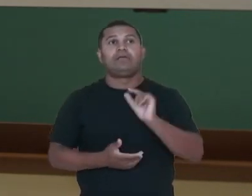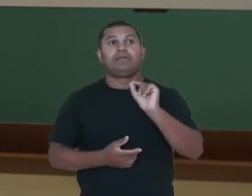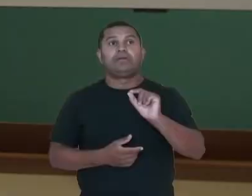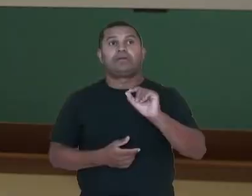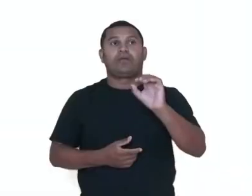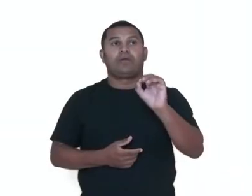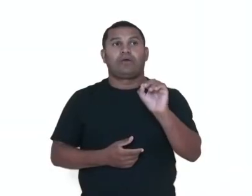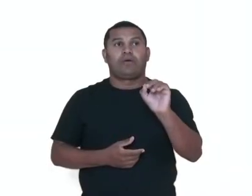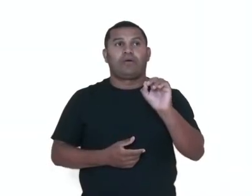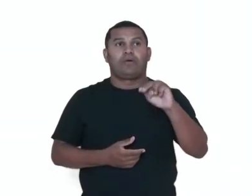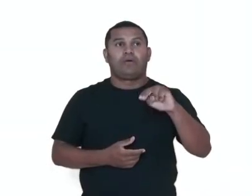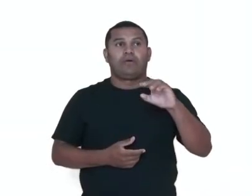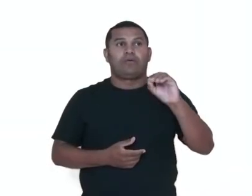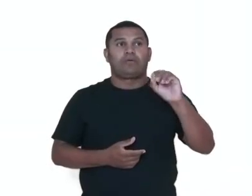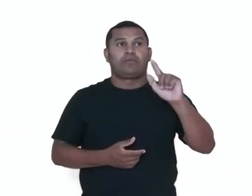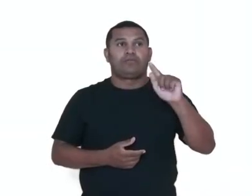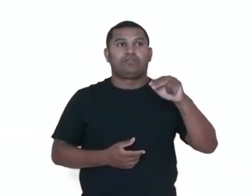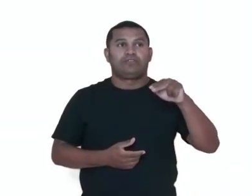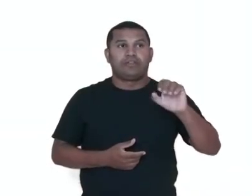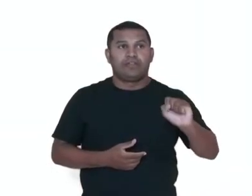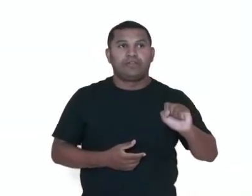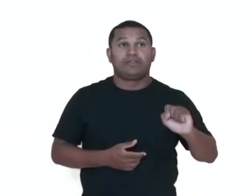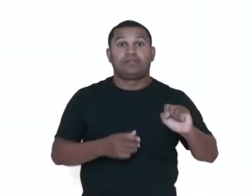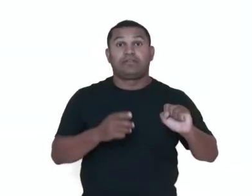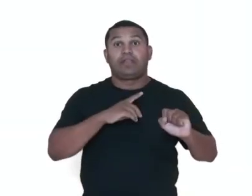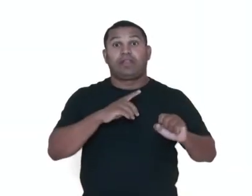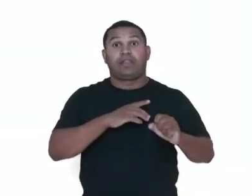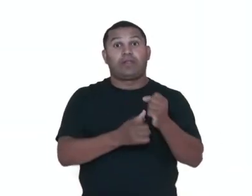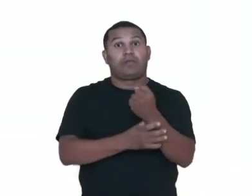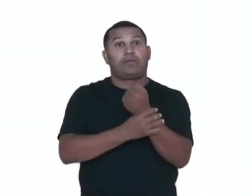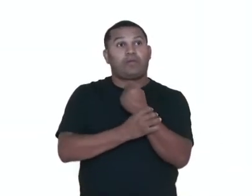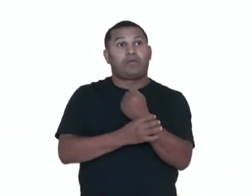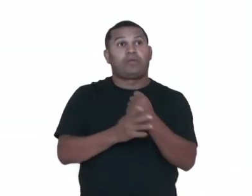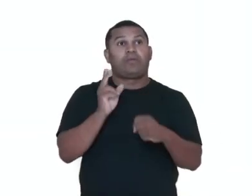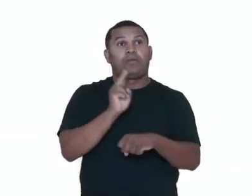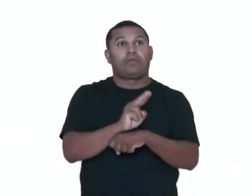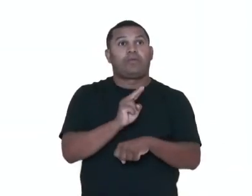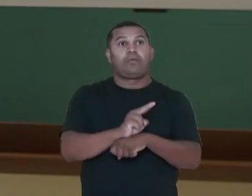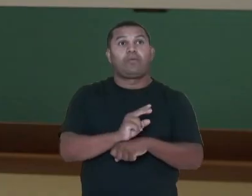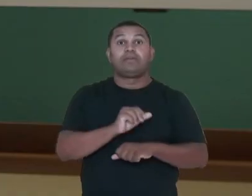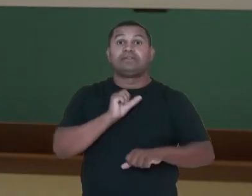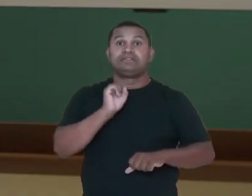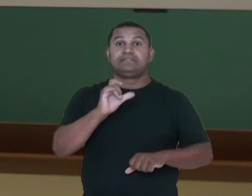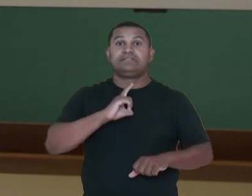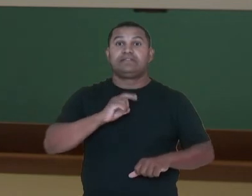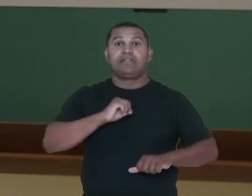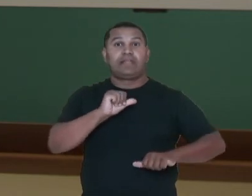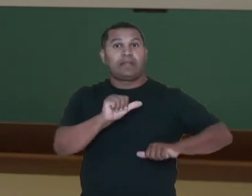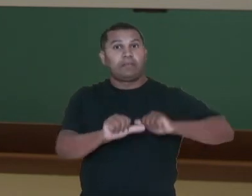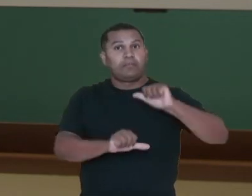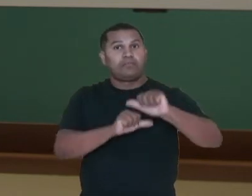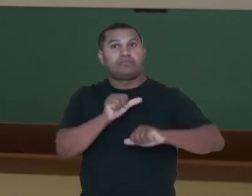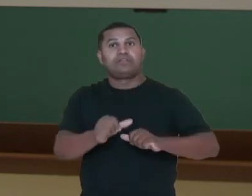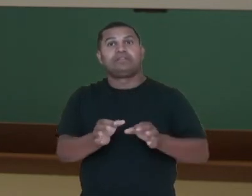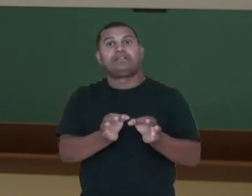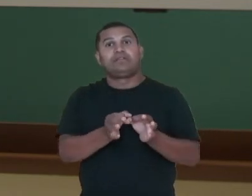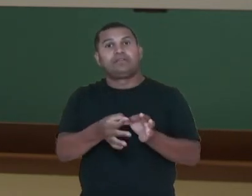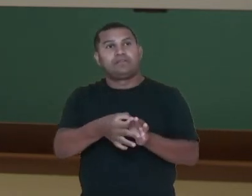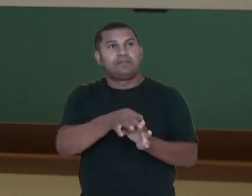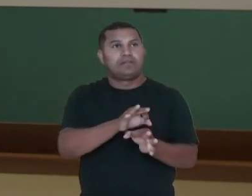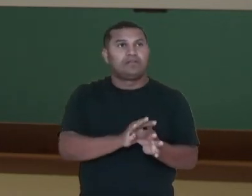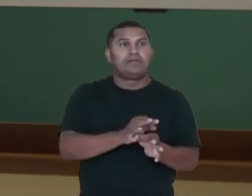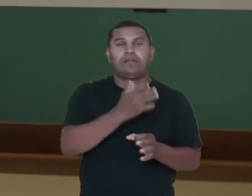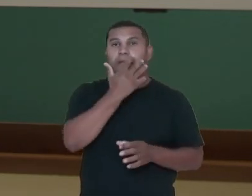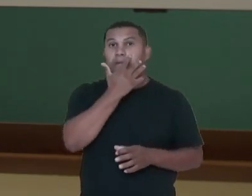Eles comandam a divisão celular. Então eles sabem, quando ocorre uma mutação ali, ocorre uma multiplicação